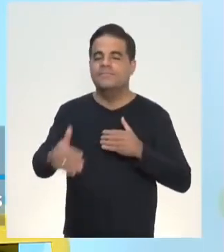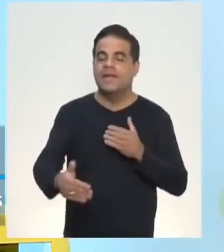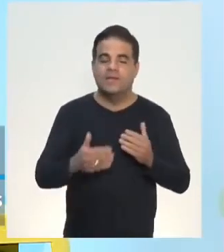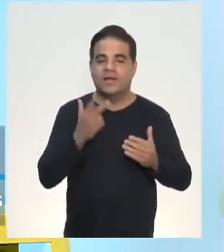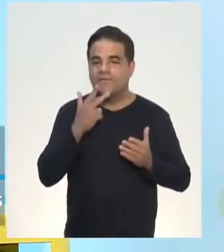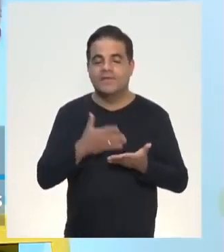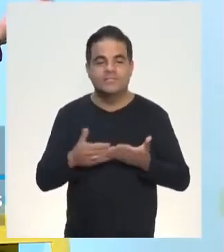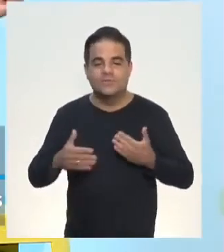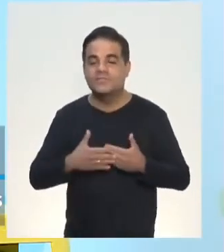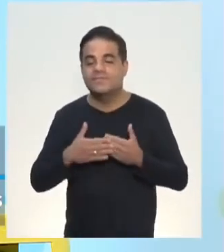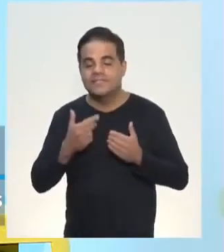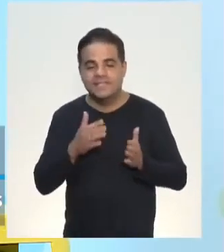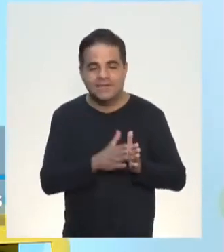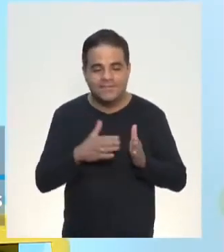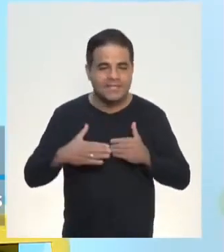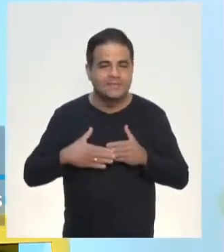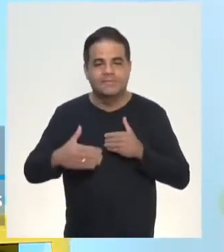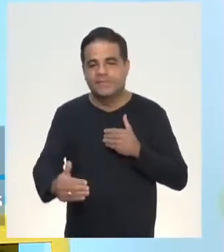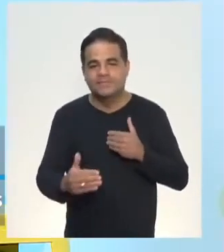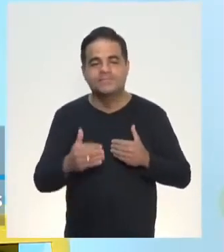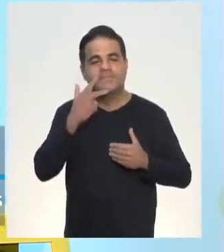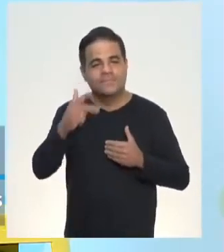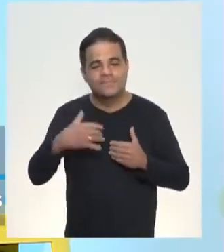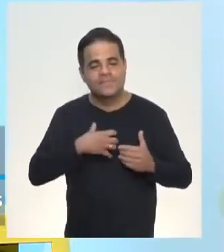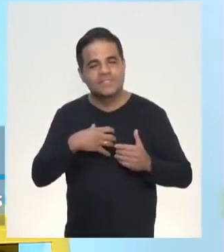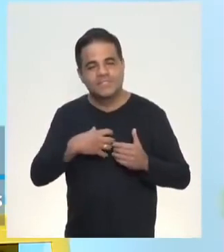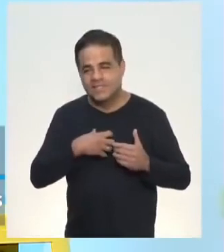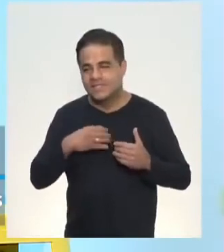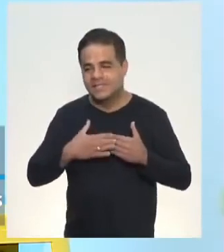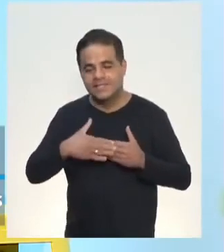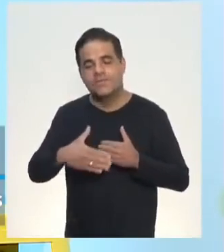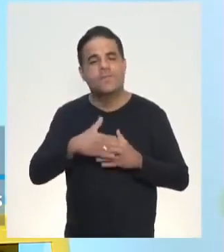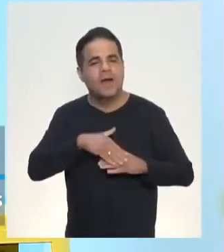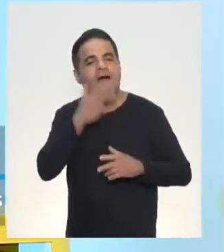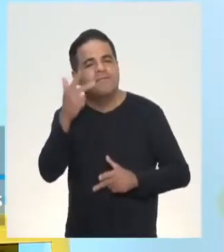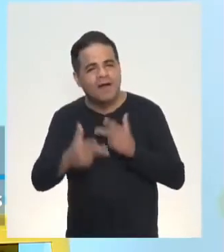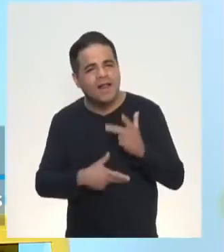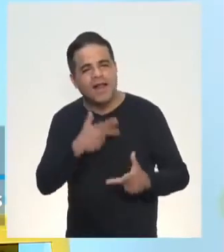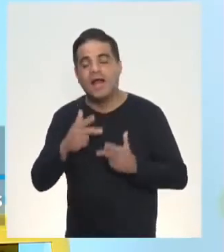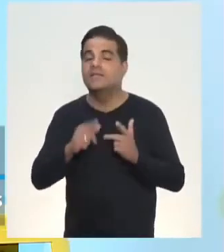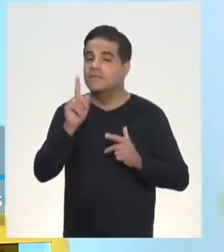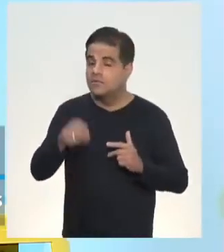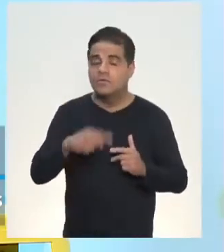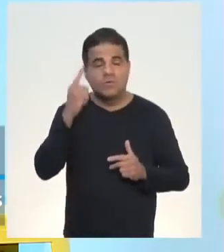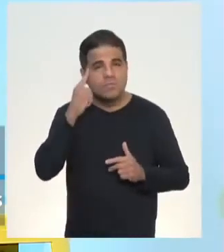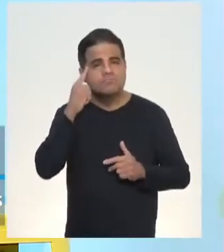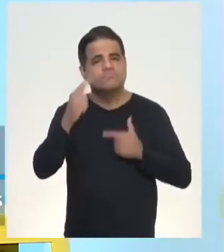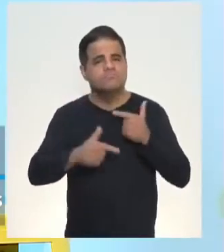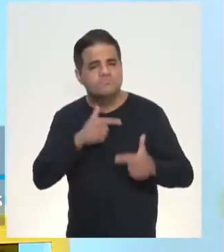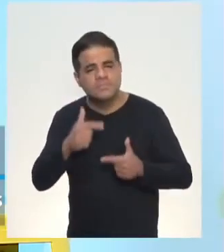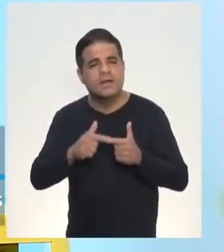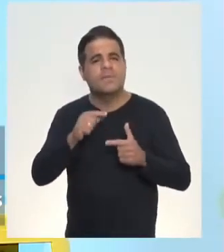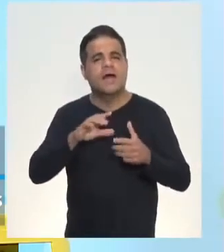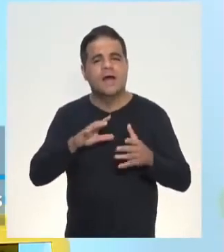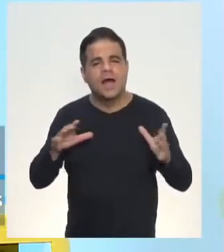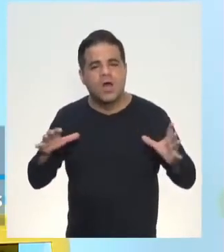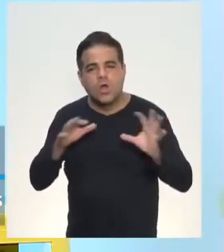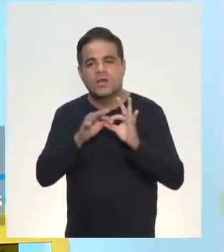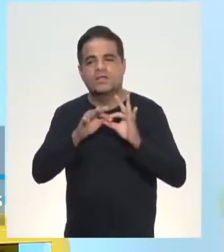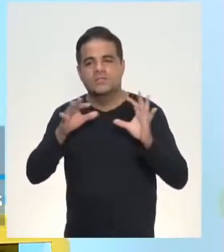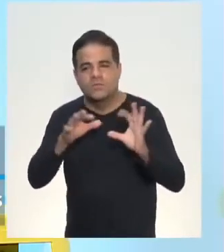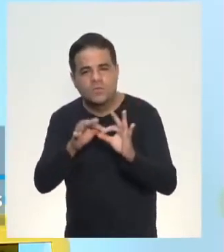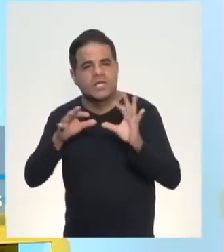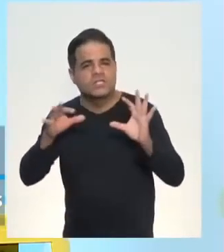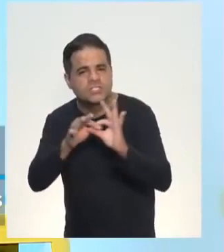a norma padrão em todos os seus sentidos, muito mais do que a falada. Então, gente vai trabalhar esses conectivos que